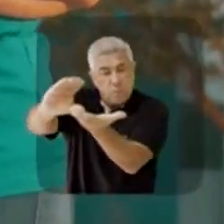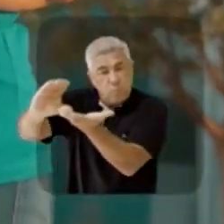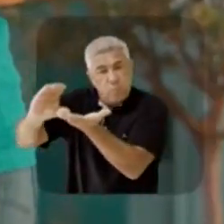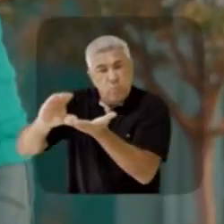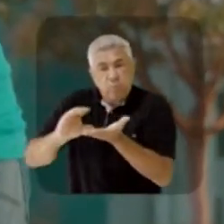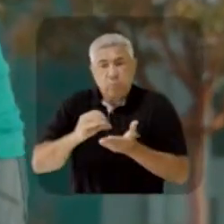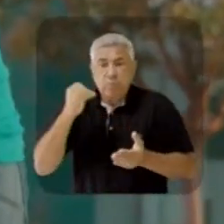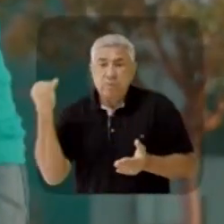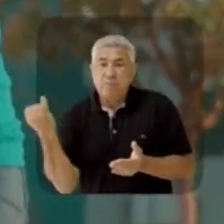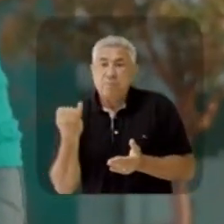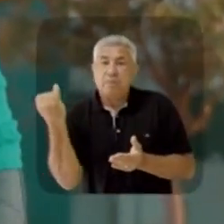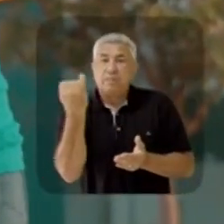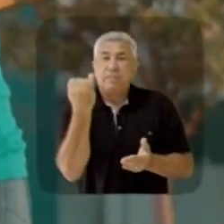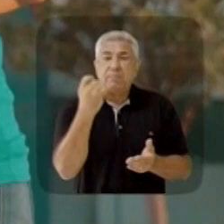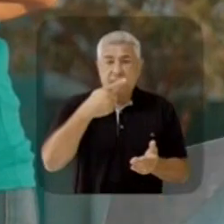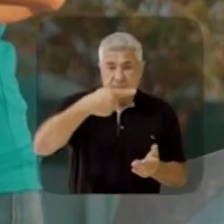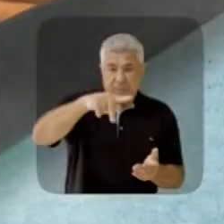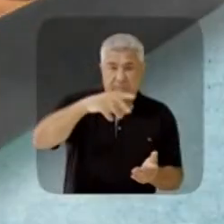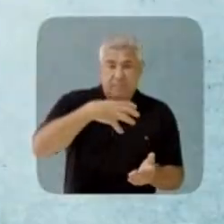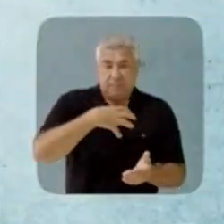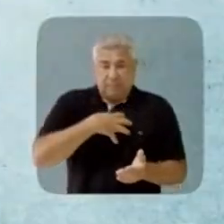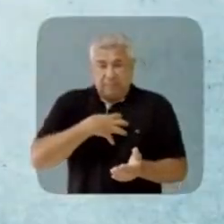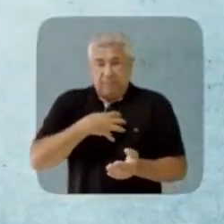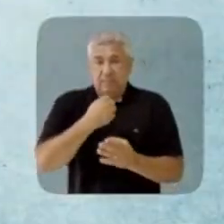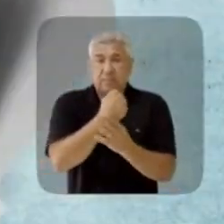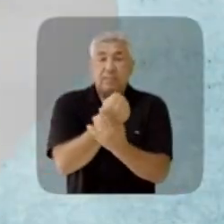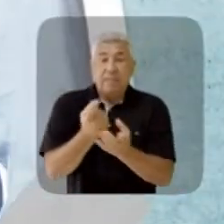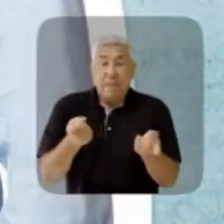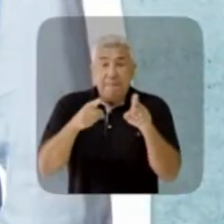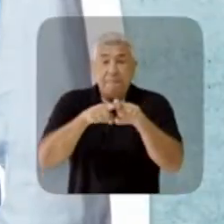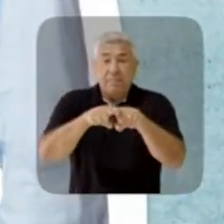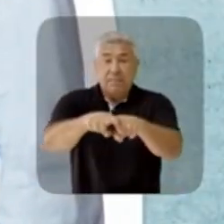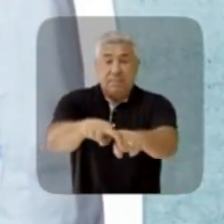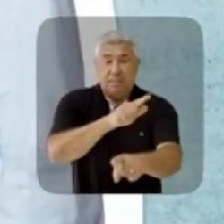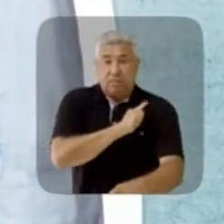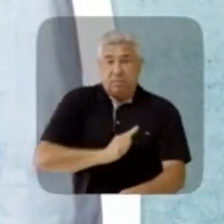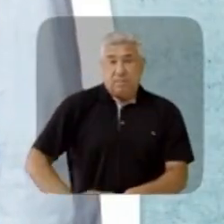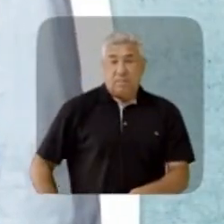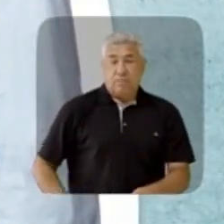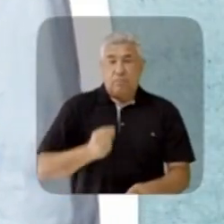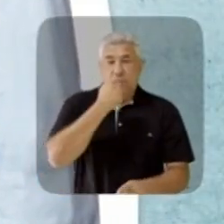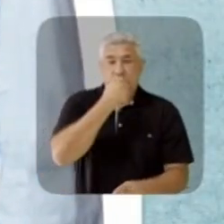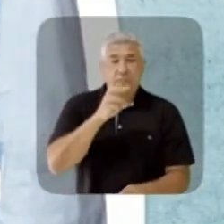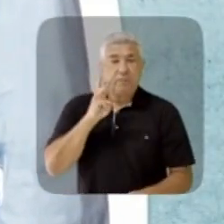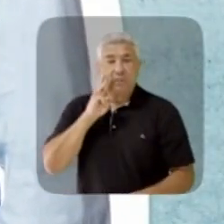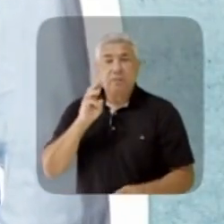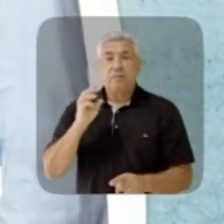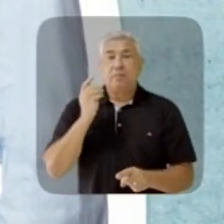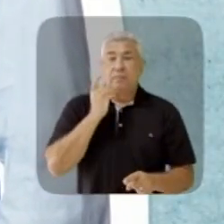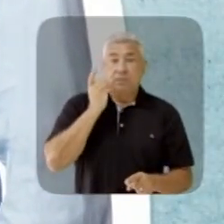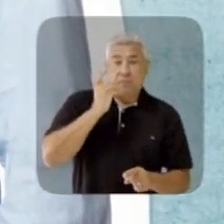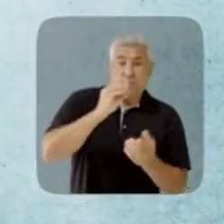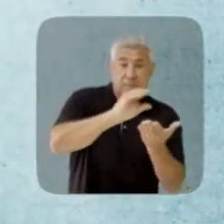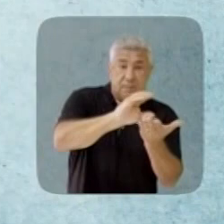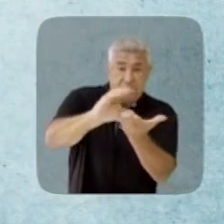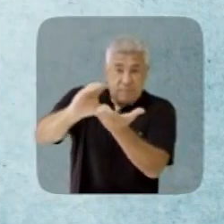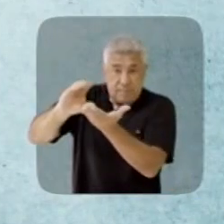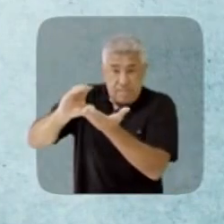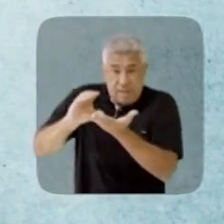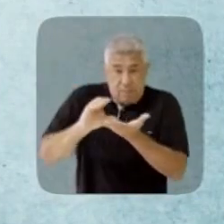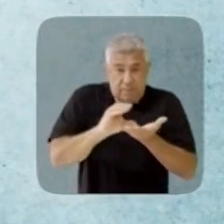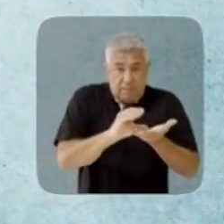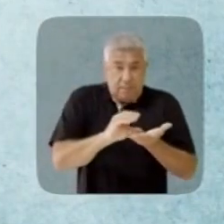importantes para que você se sinta seguro. Em parceria com o governador Vanderlei, Dorinha vai trazer recursos para aumentar a